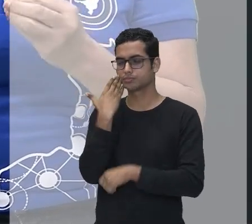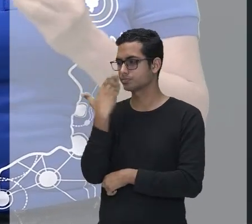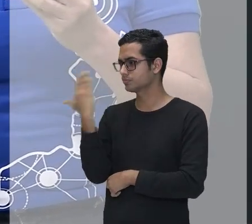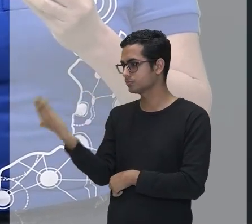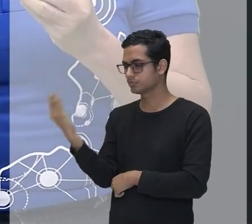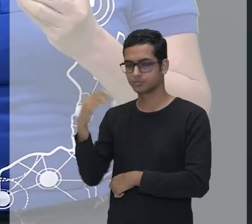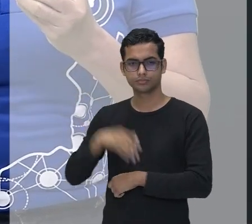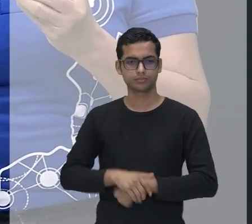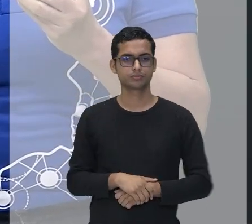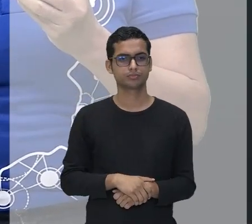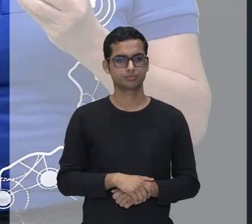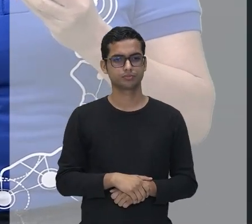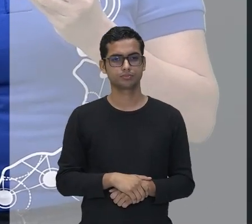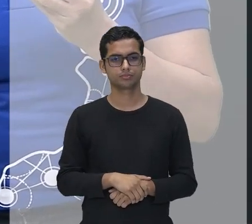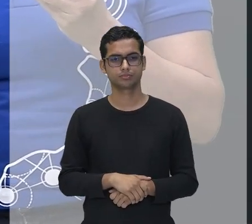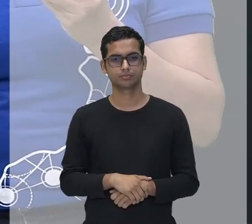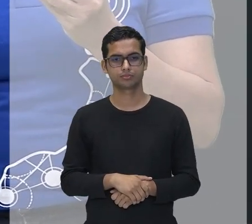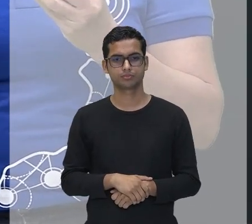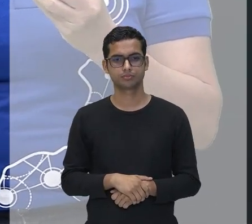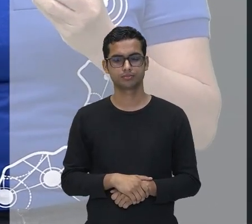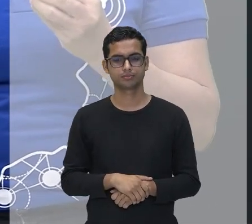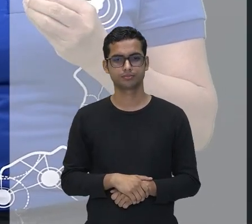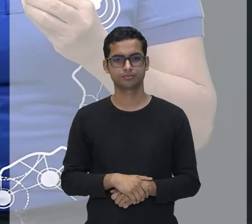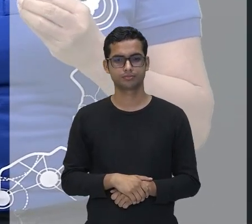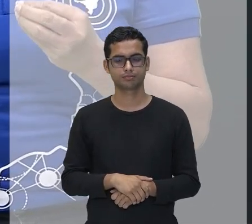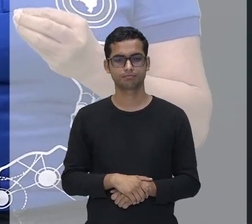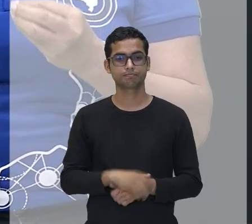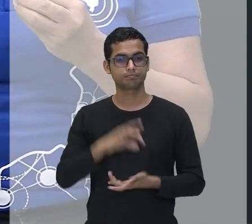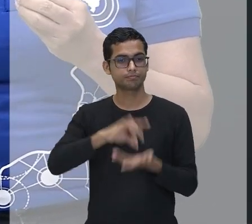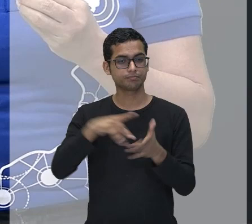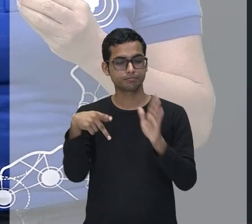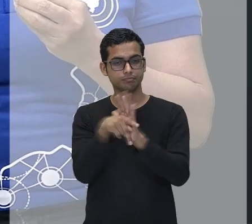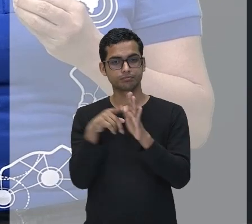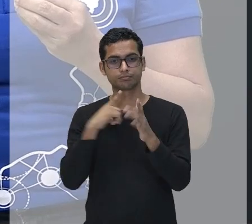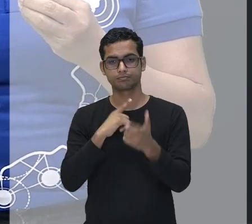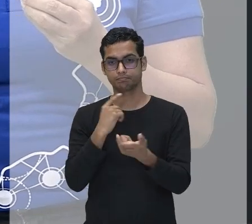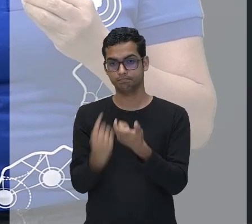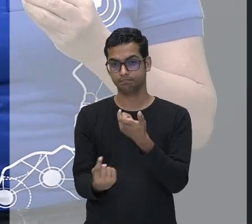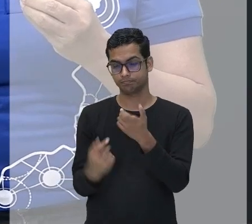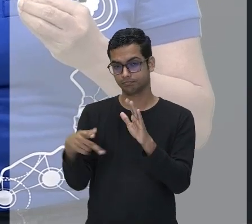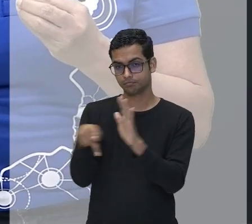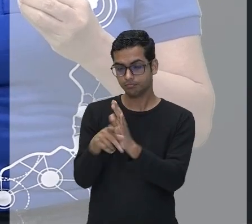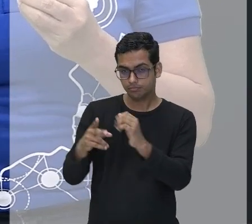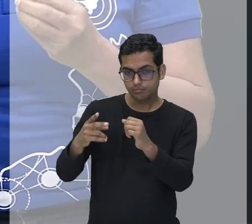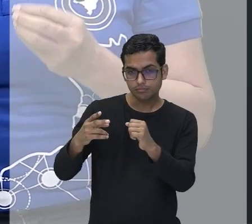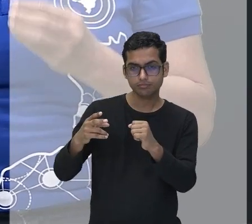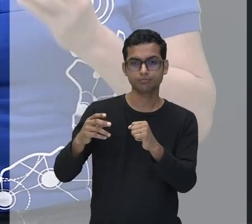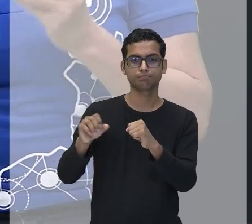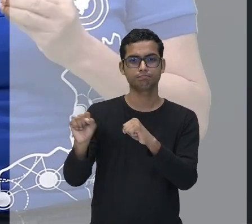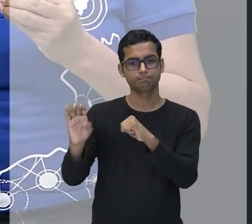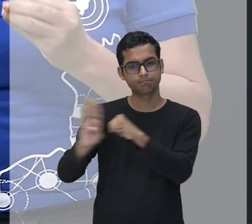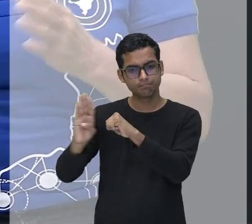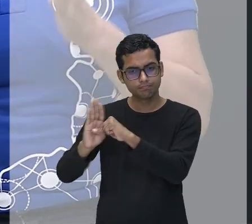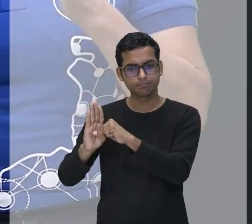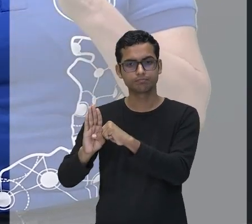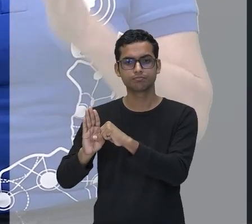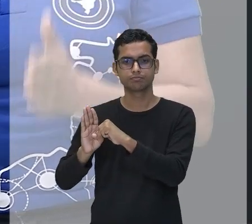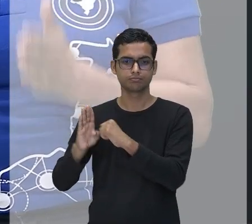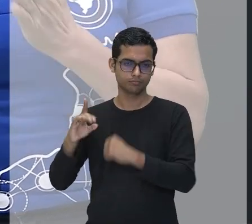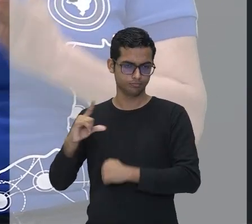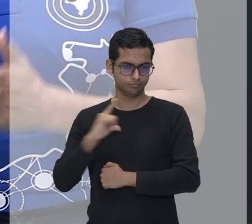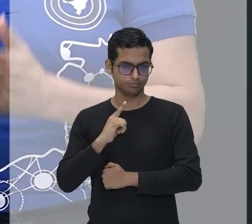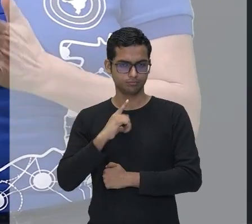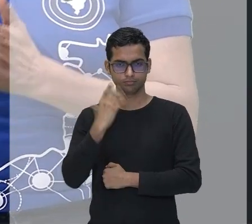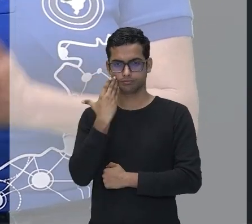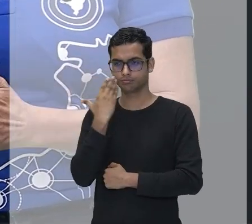adjetivo está lá junto do substantivo. Ele vai ter nessa função de adjunto adnominal. Ele está